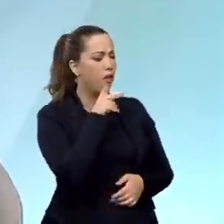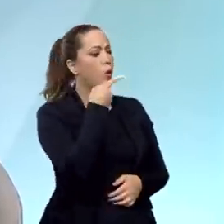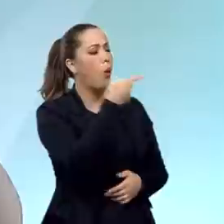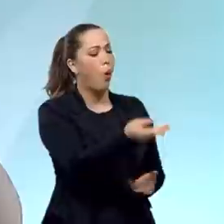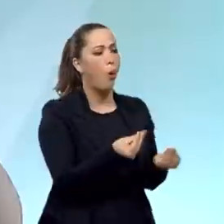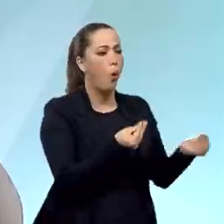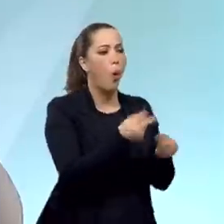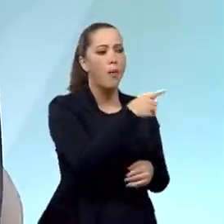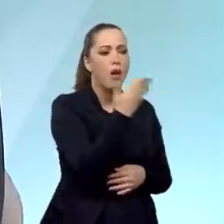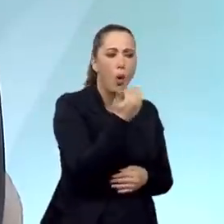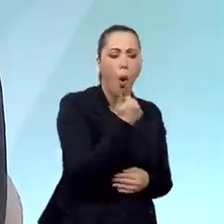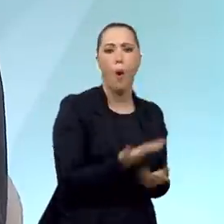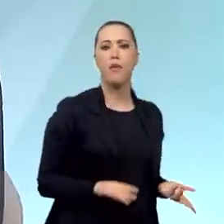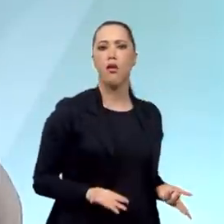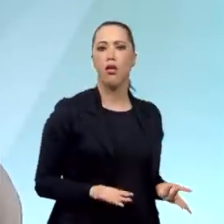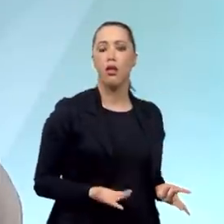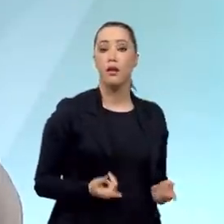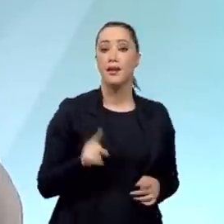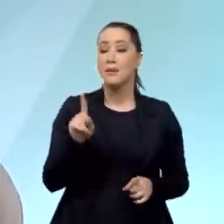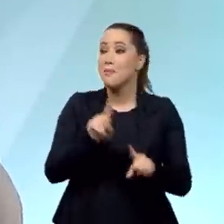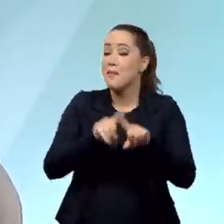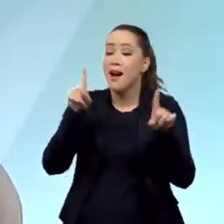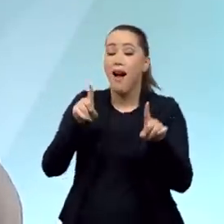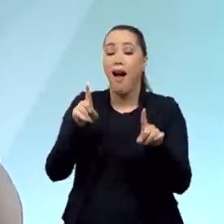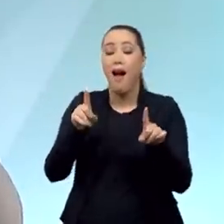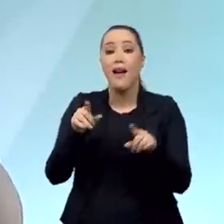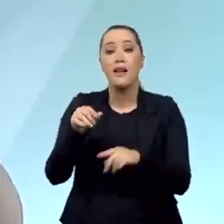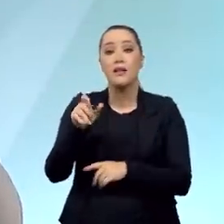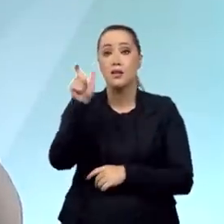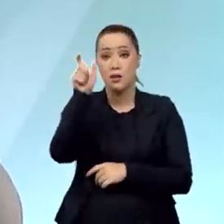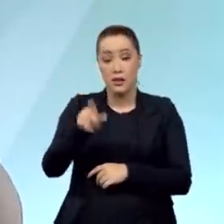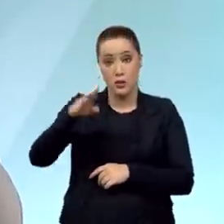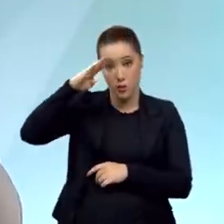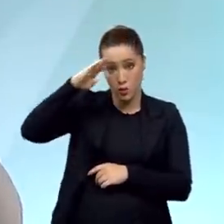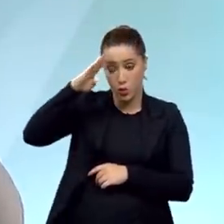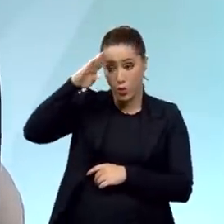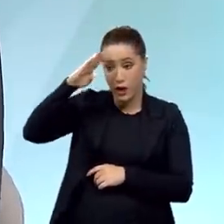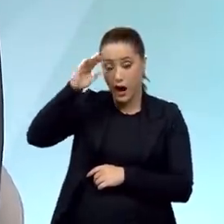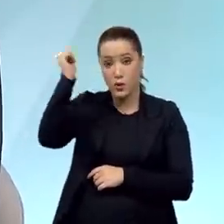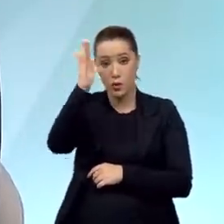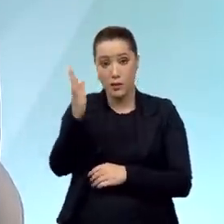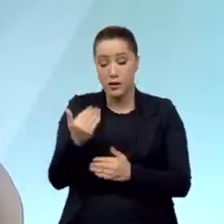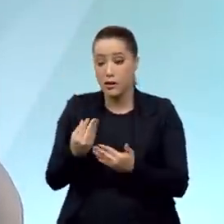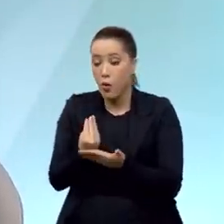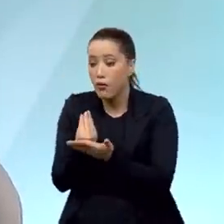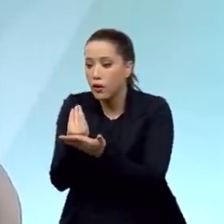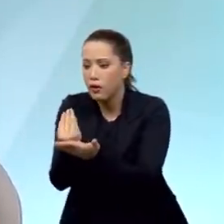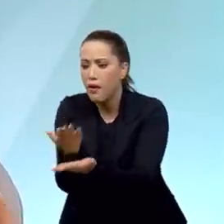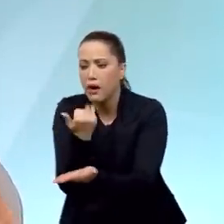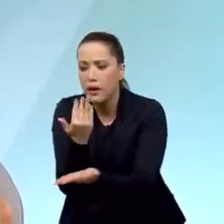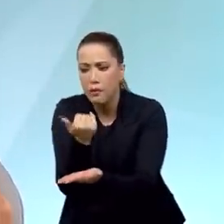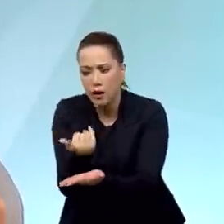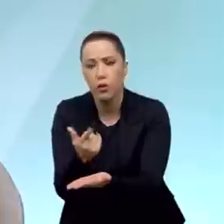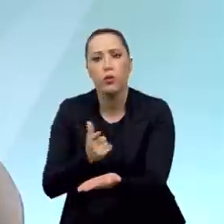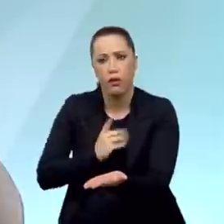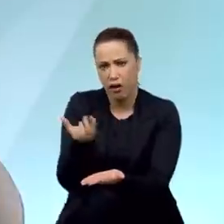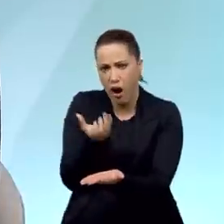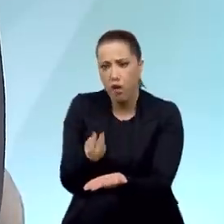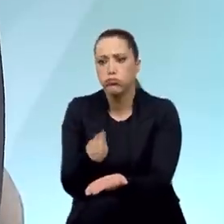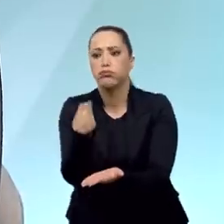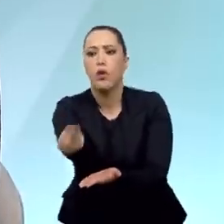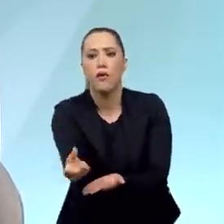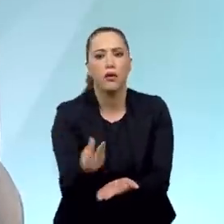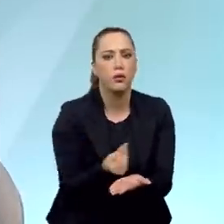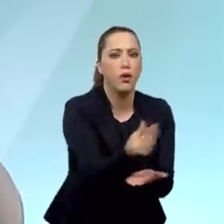tanto? Na verdade, é o brasileiro ajudava a população faminta na zona de combate que não tinha o que comer. O